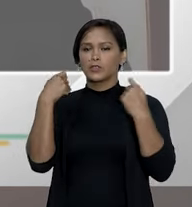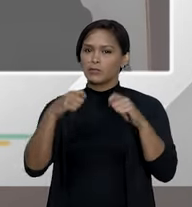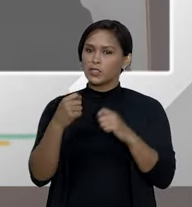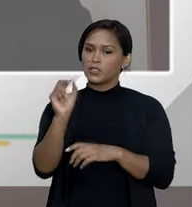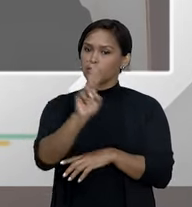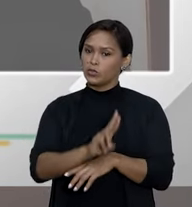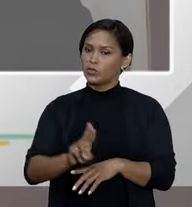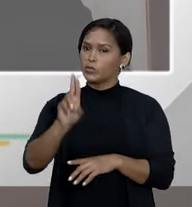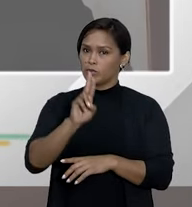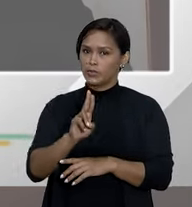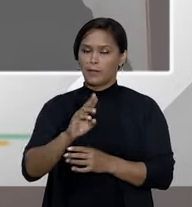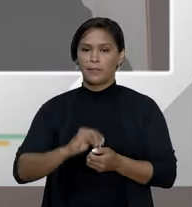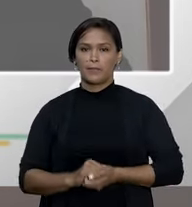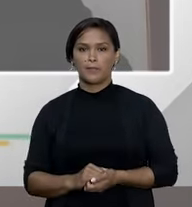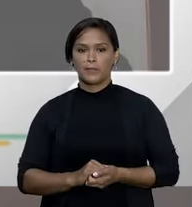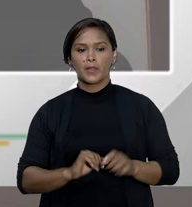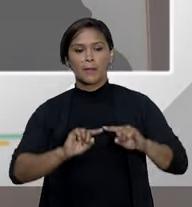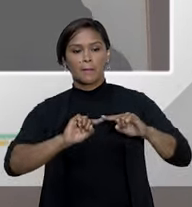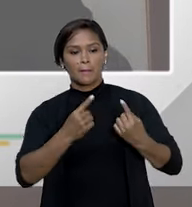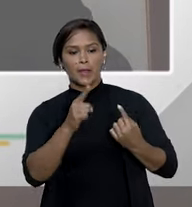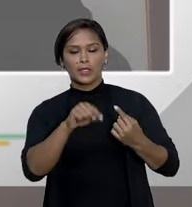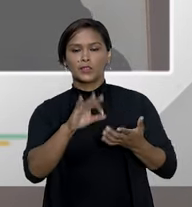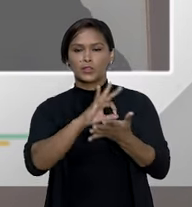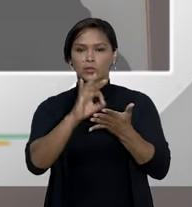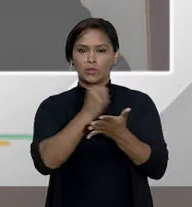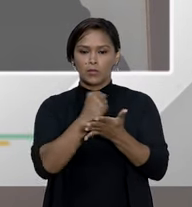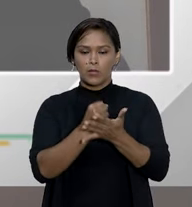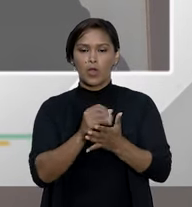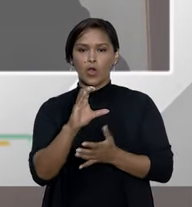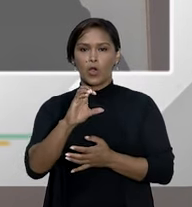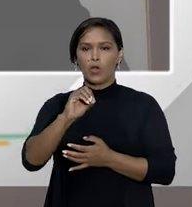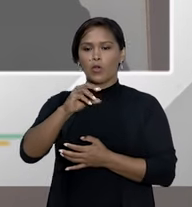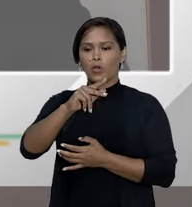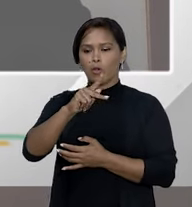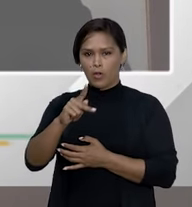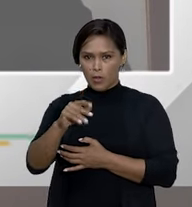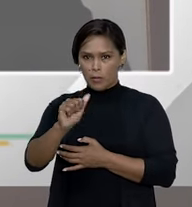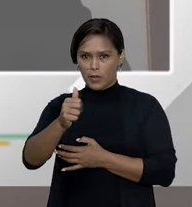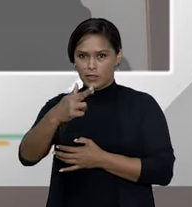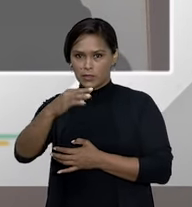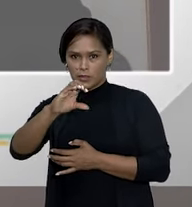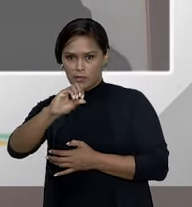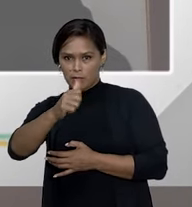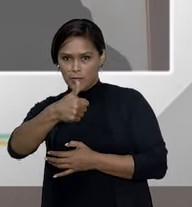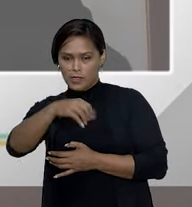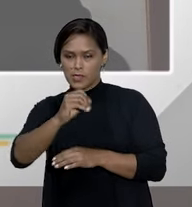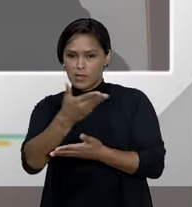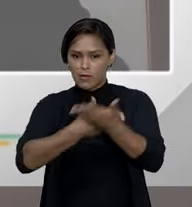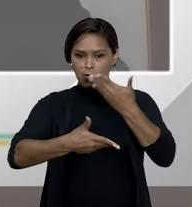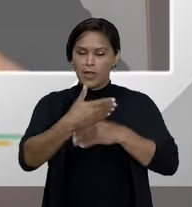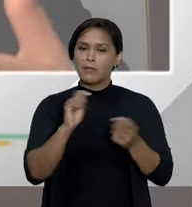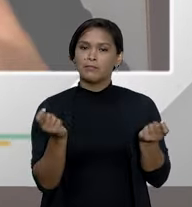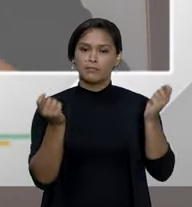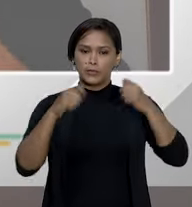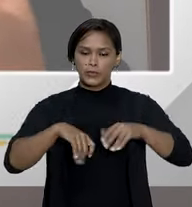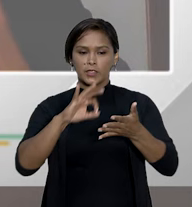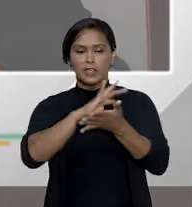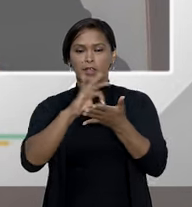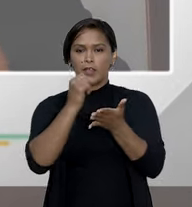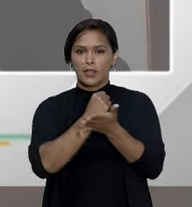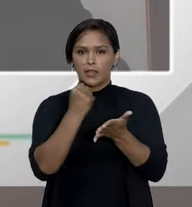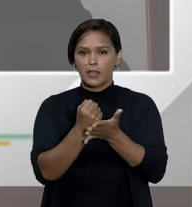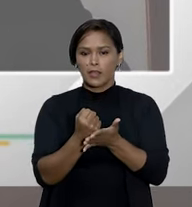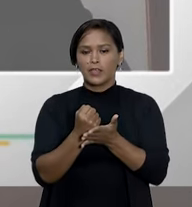será submetido mas nos planos de coparticipação é possível dada a característica desse plano em que